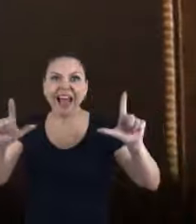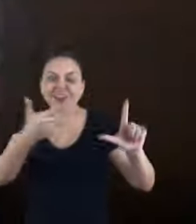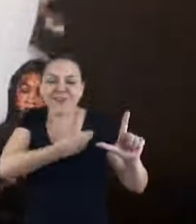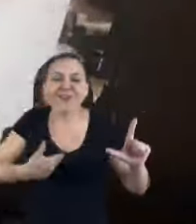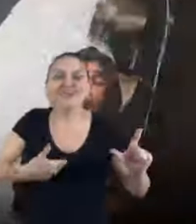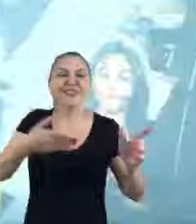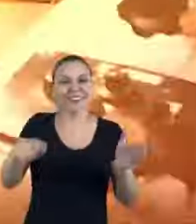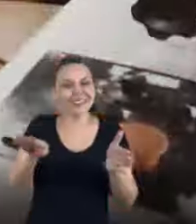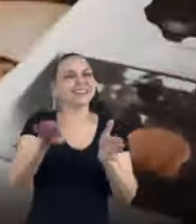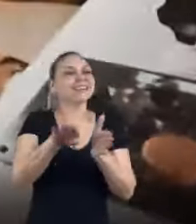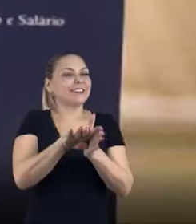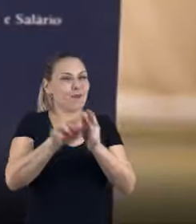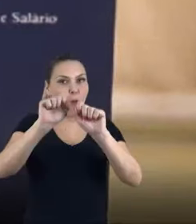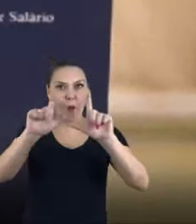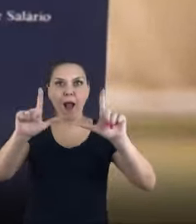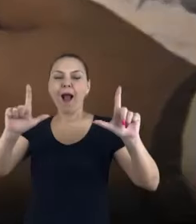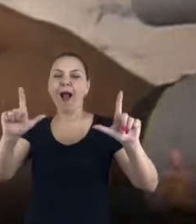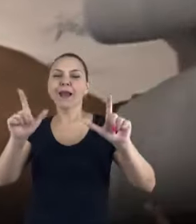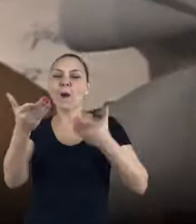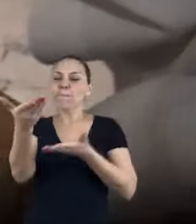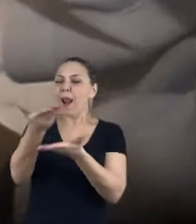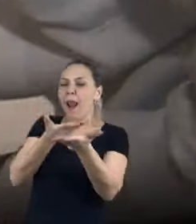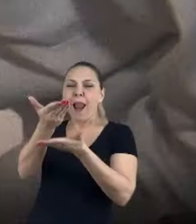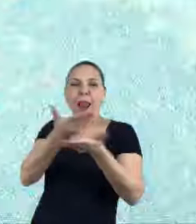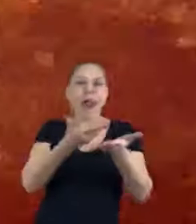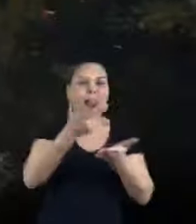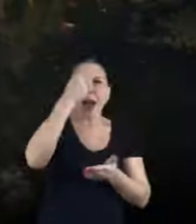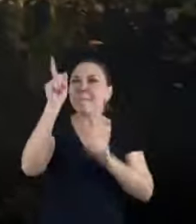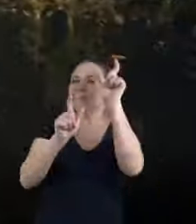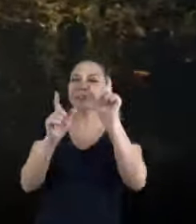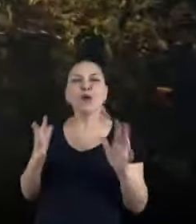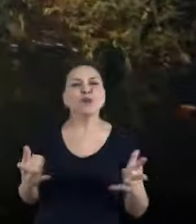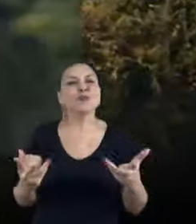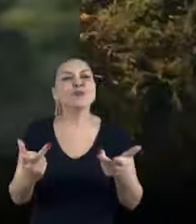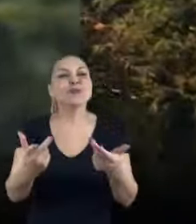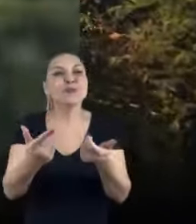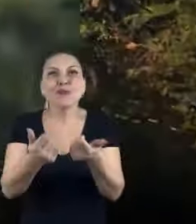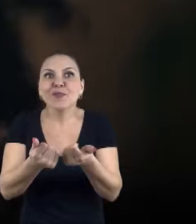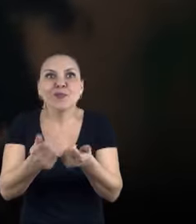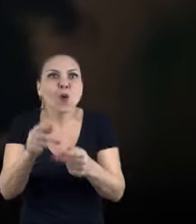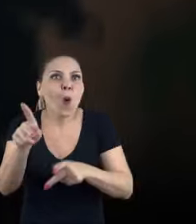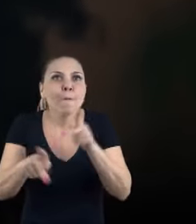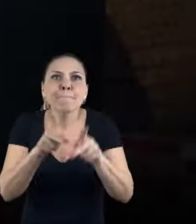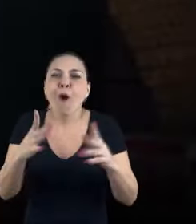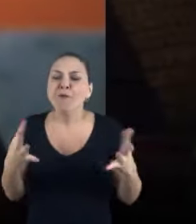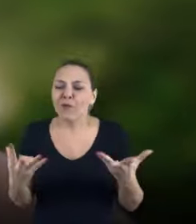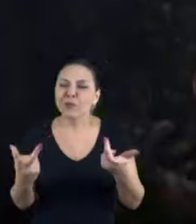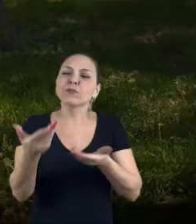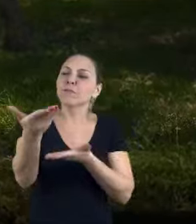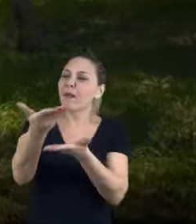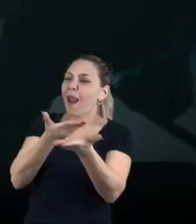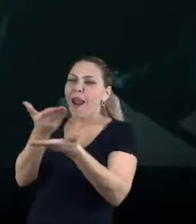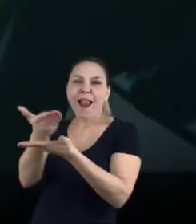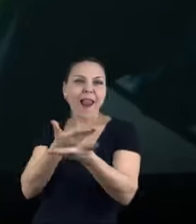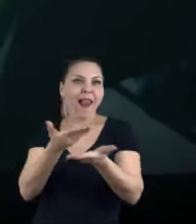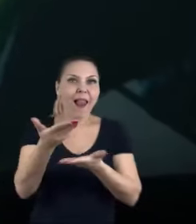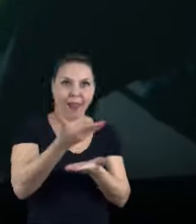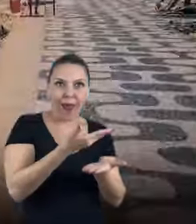Chegou o canal GOV, o canal que conversa com todos. Todos os povos.